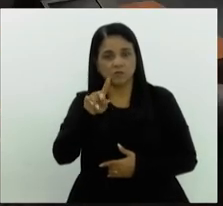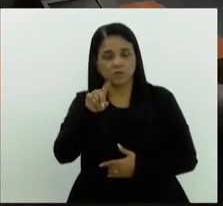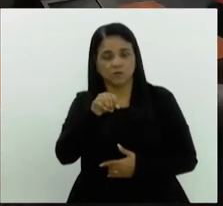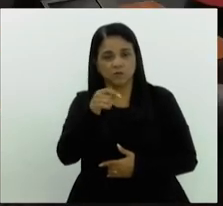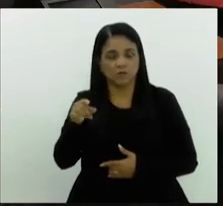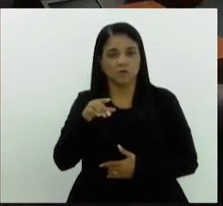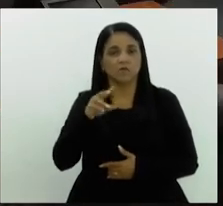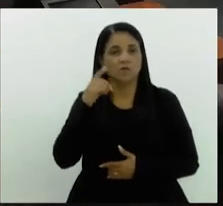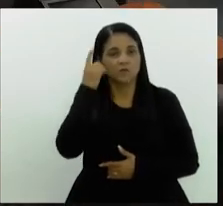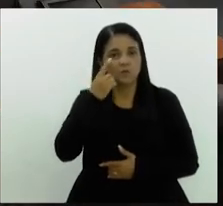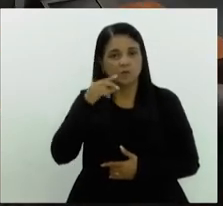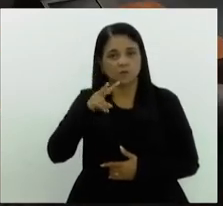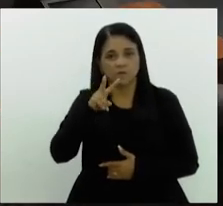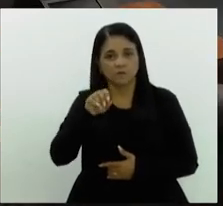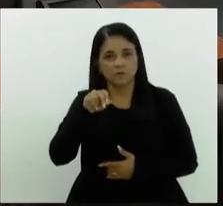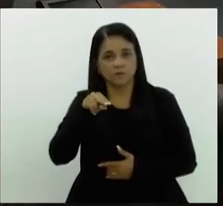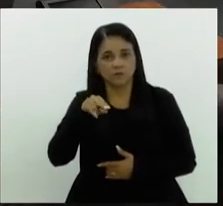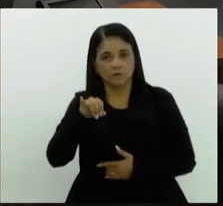Gozolino